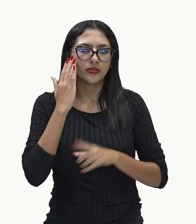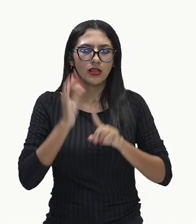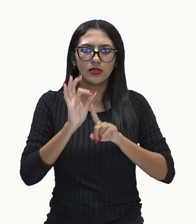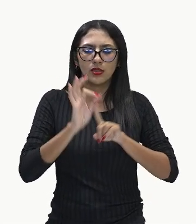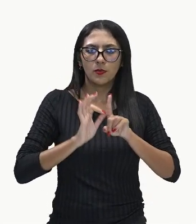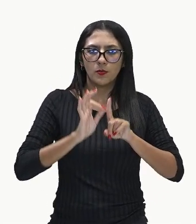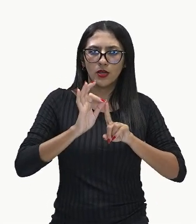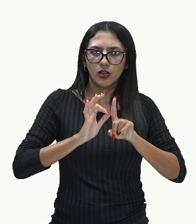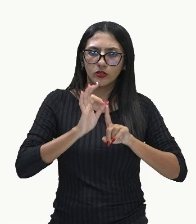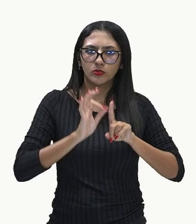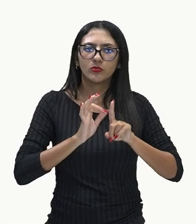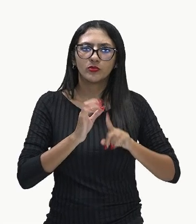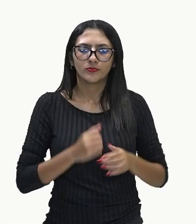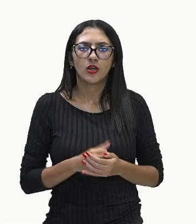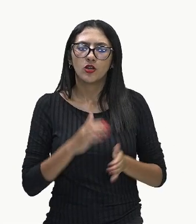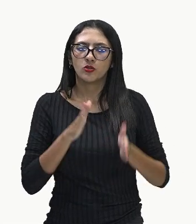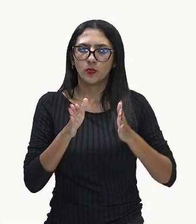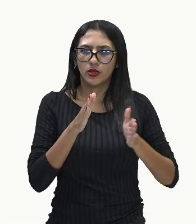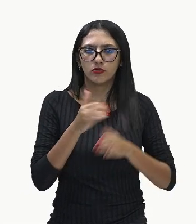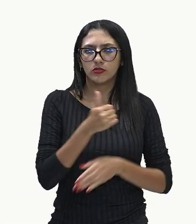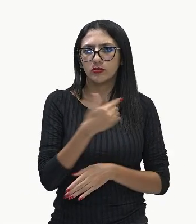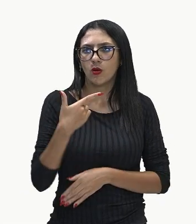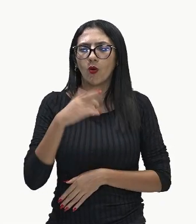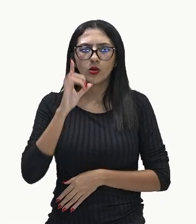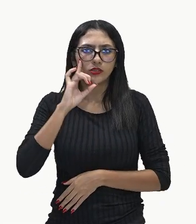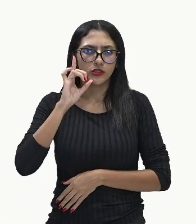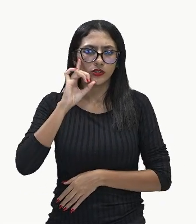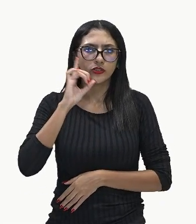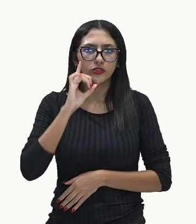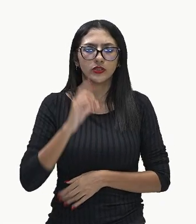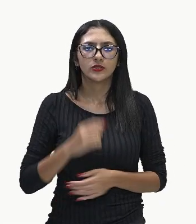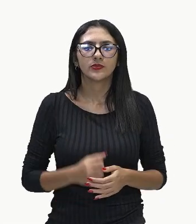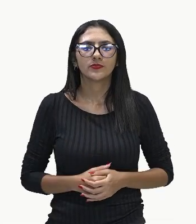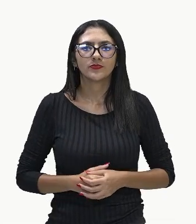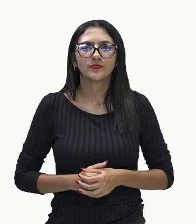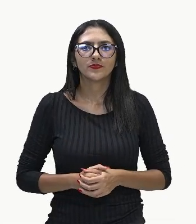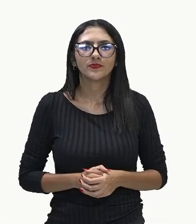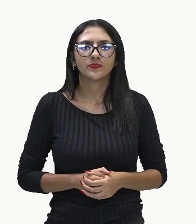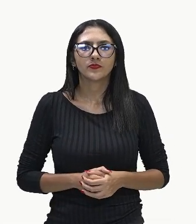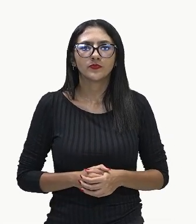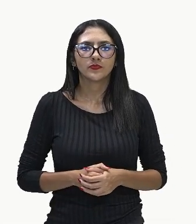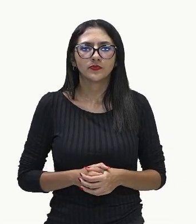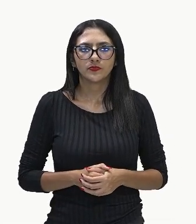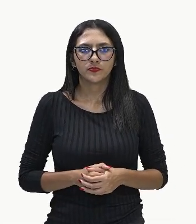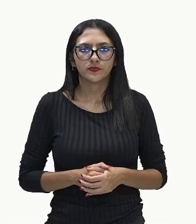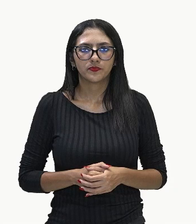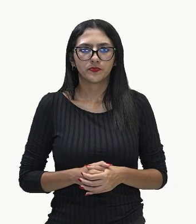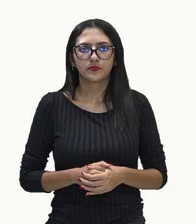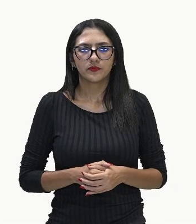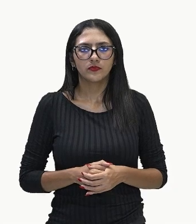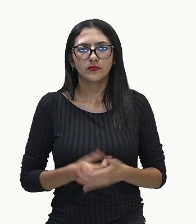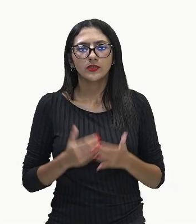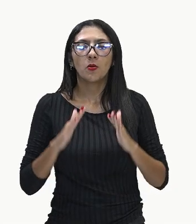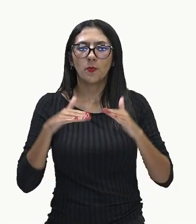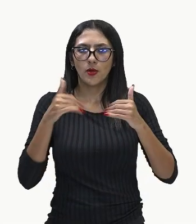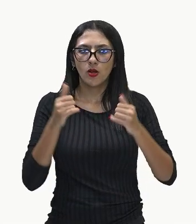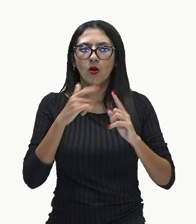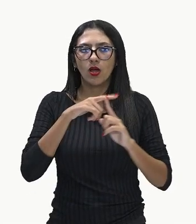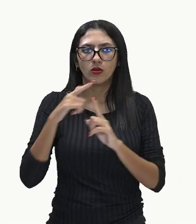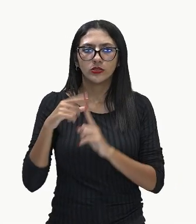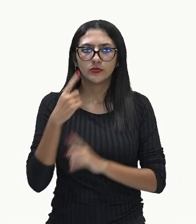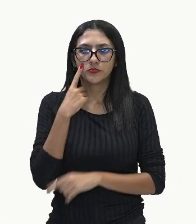longo dos 12 primeiros dias do mês. Então, o melhor tipo de gráfico para isso é o gráfico de linha.